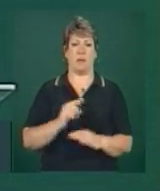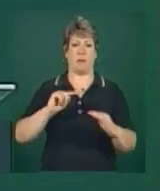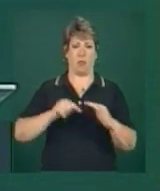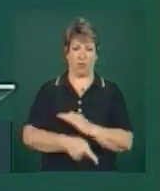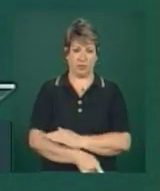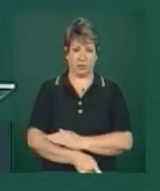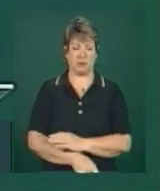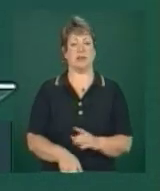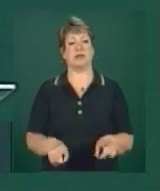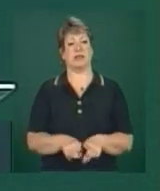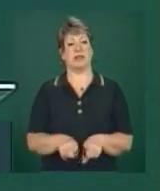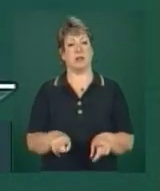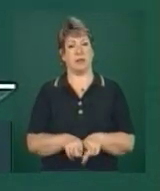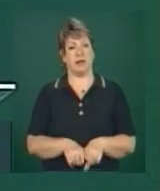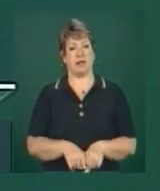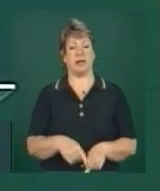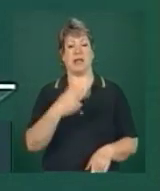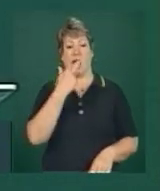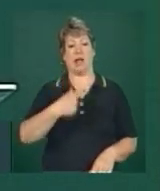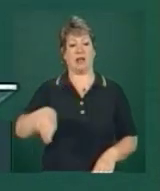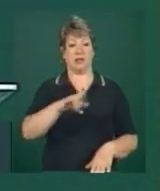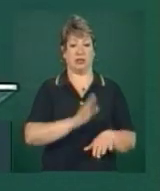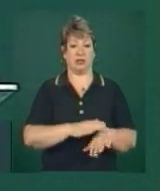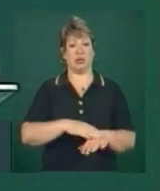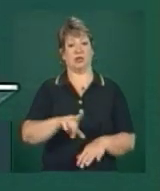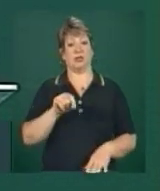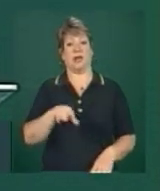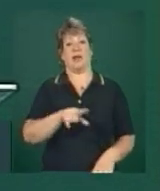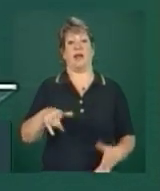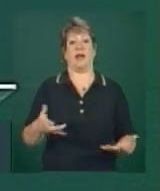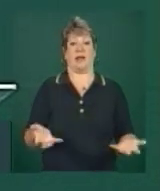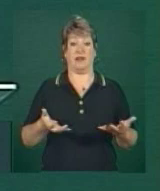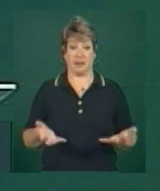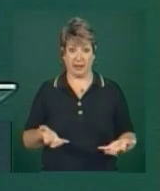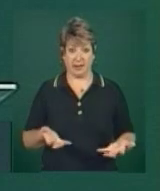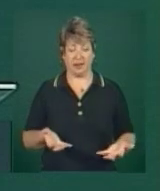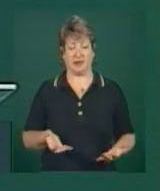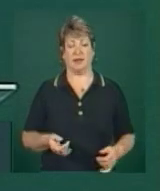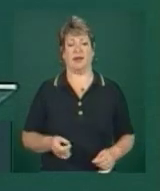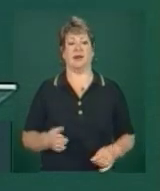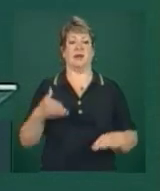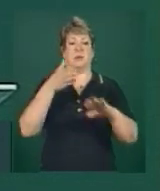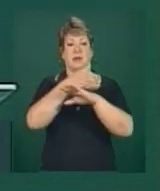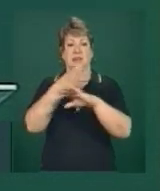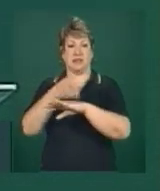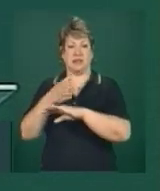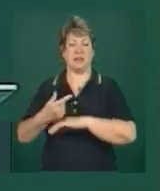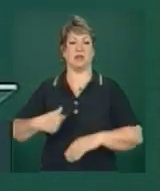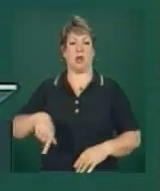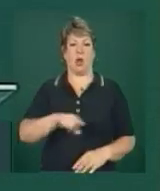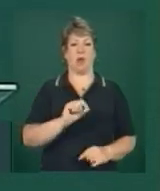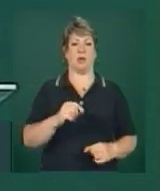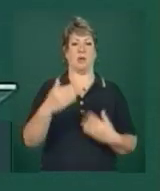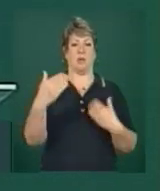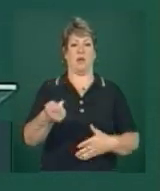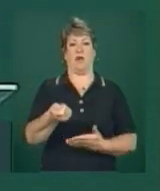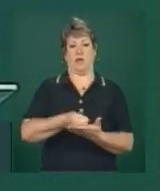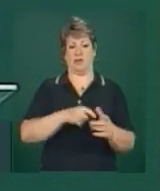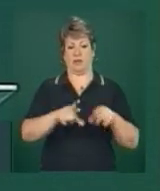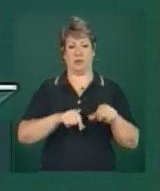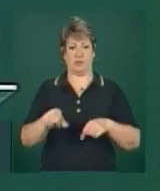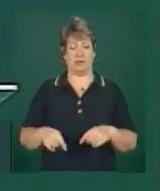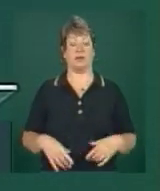na língua por ele escolhida que ele pretende, pretenda participar do nosso exame de seleção.